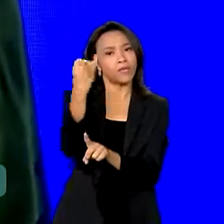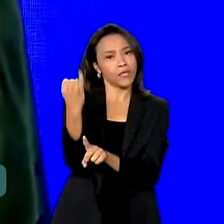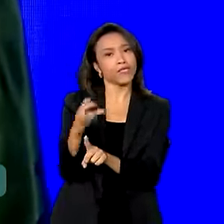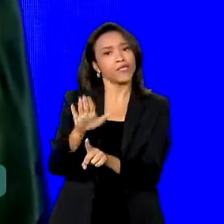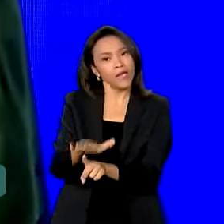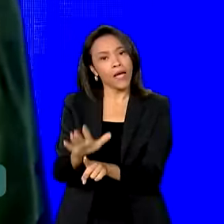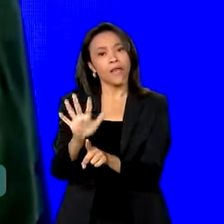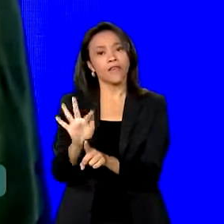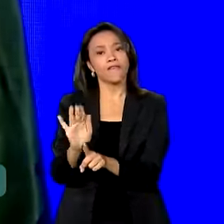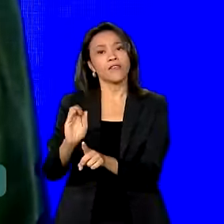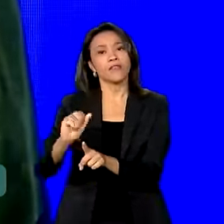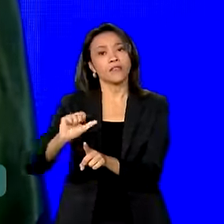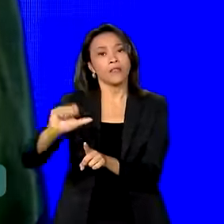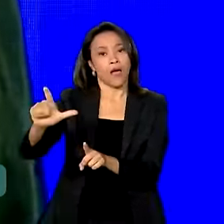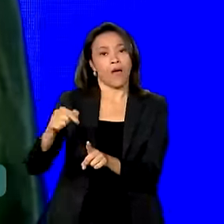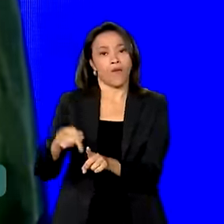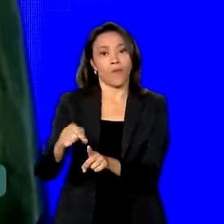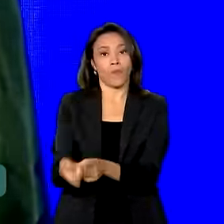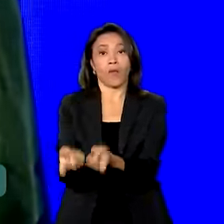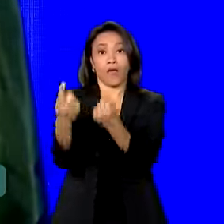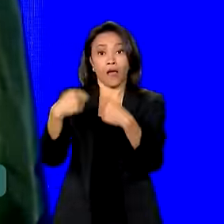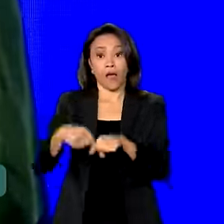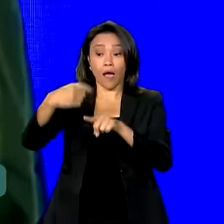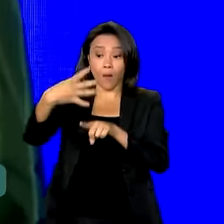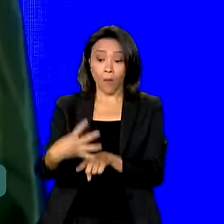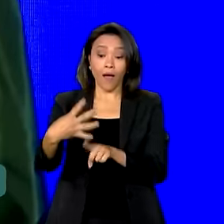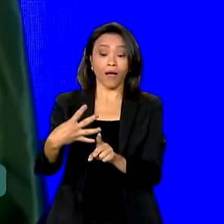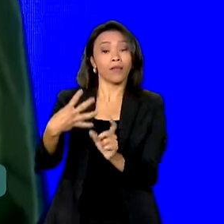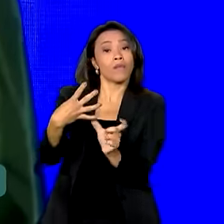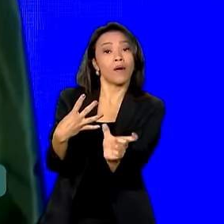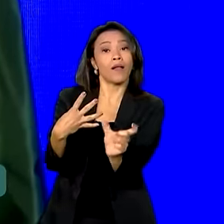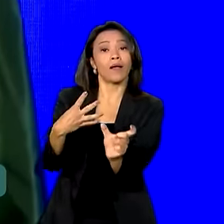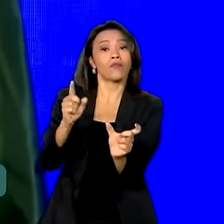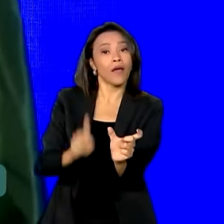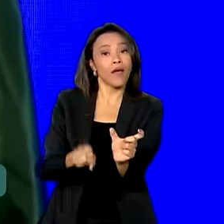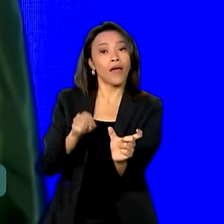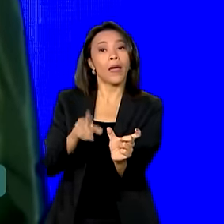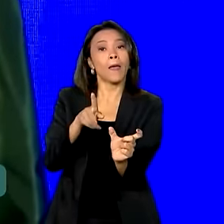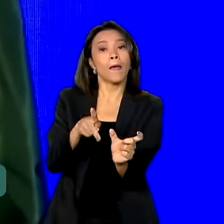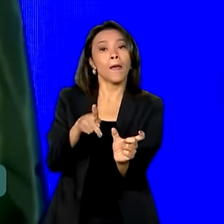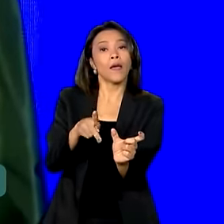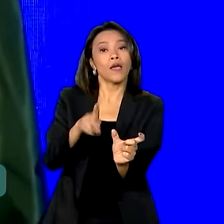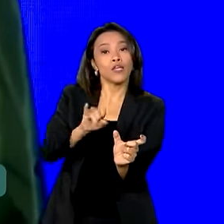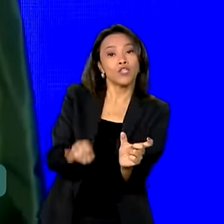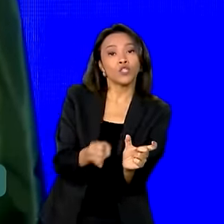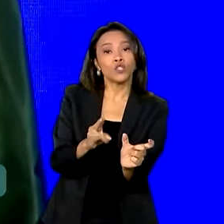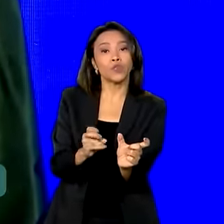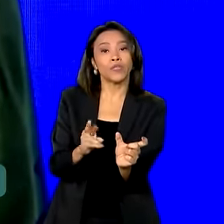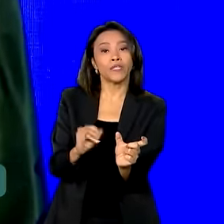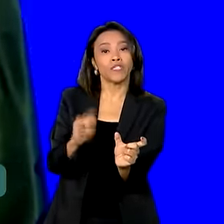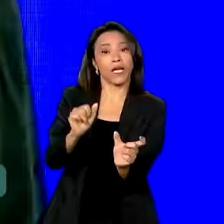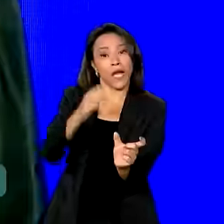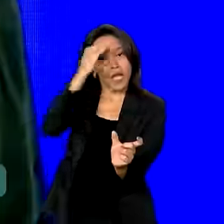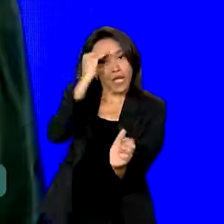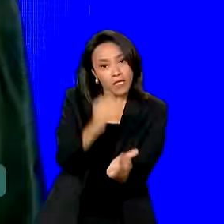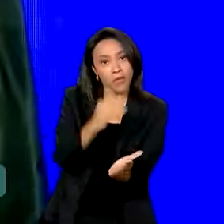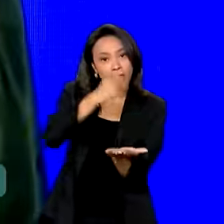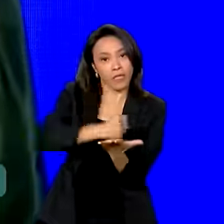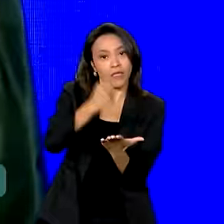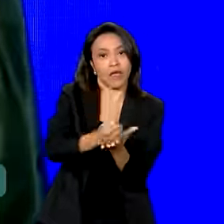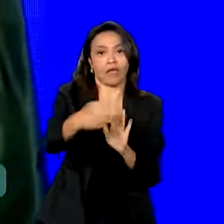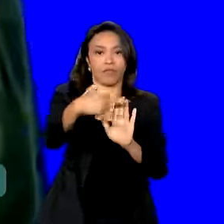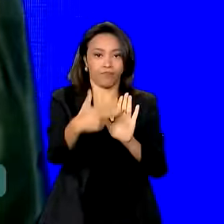fiscal. A quarta palavra mágica é a gente ter estabilidade jurídica. E a quinta palavra